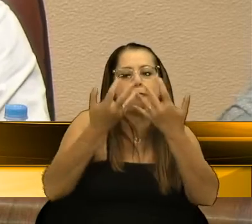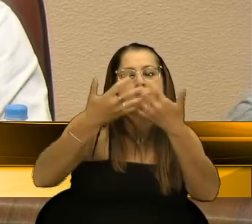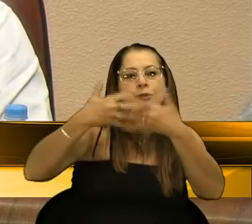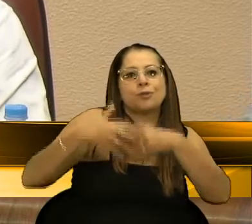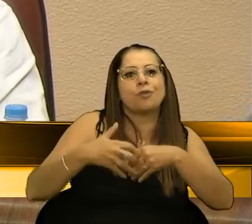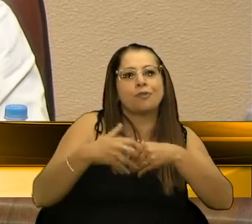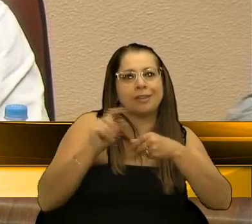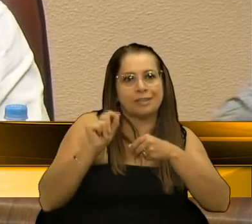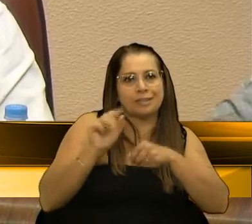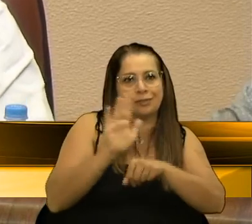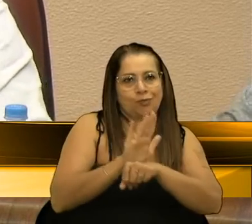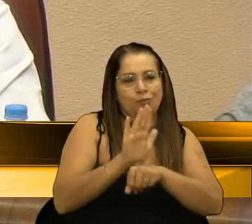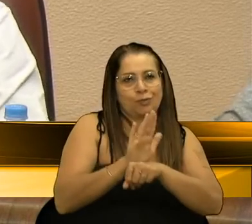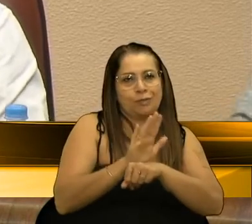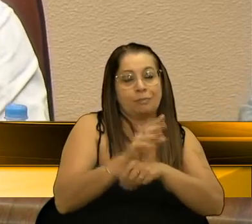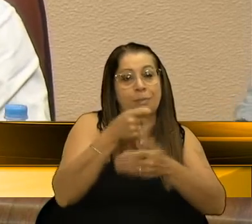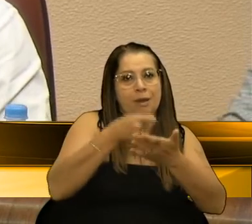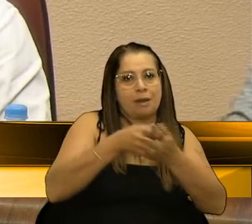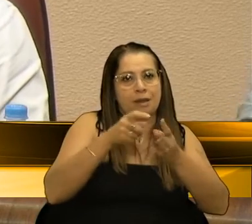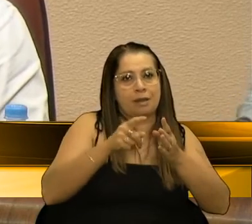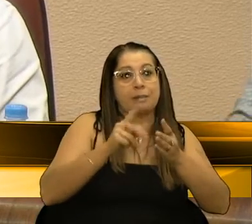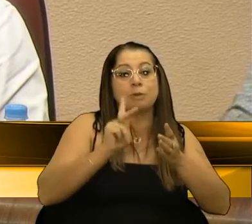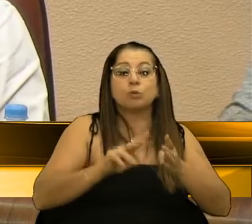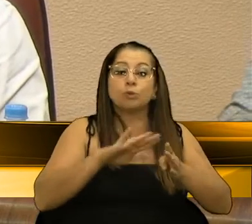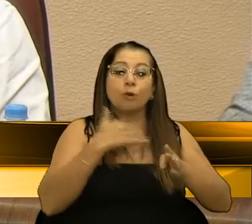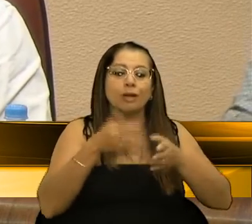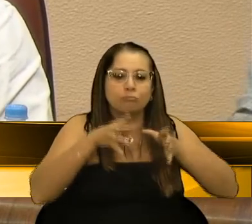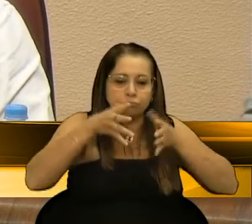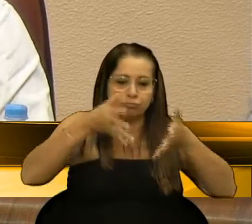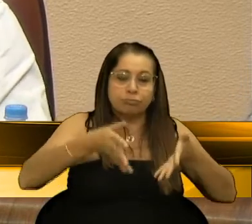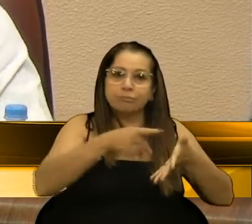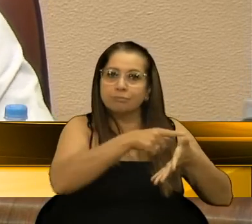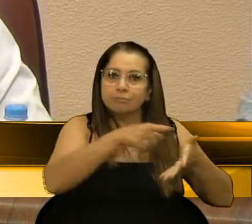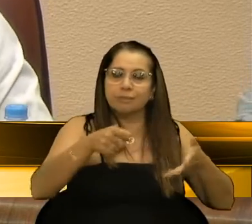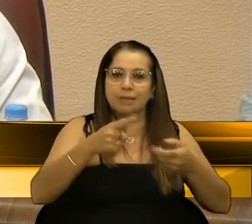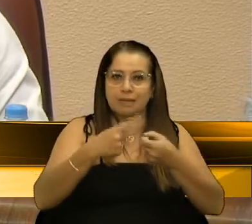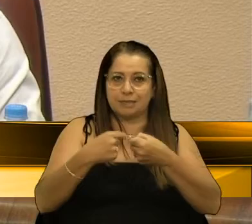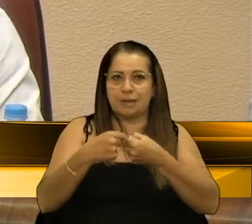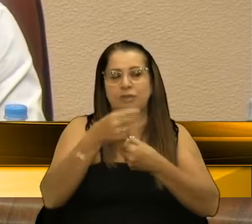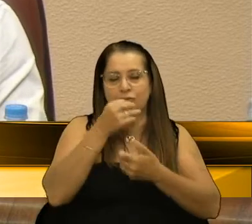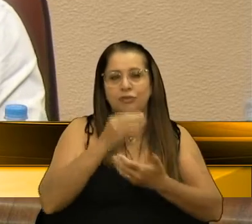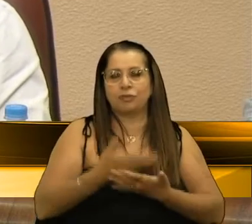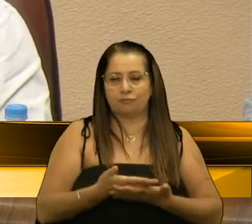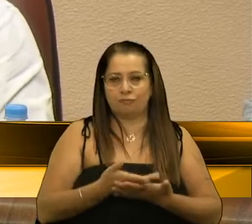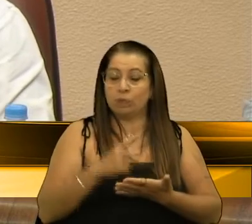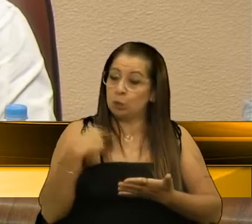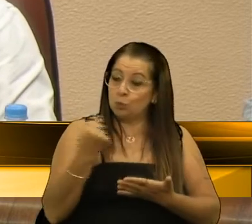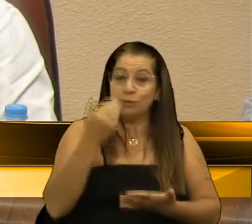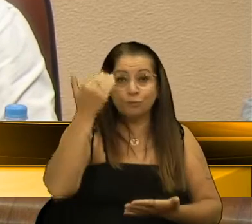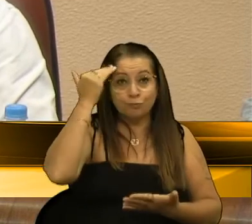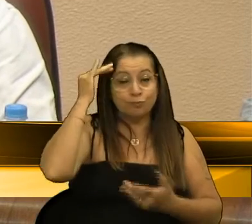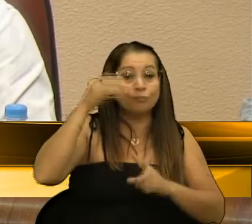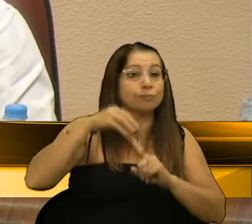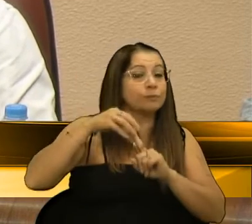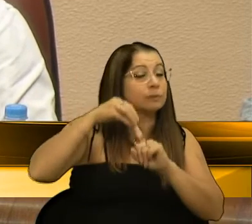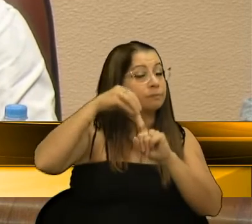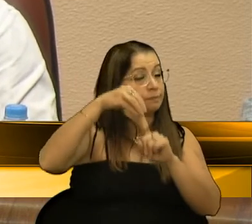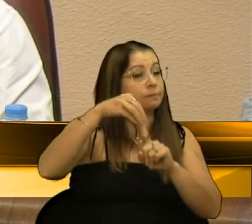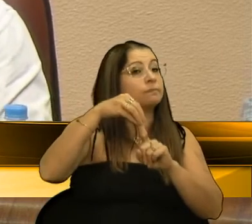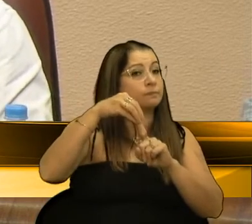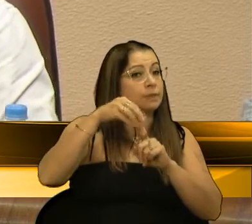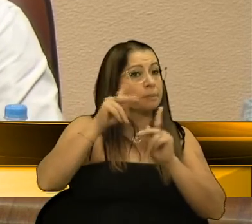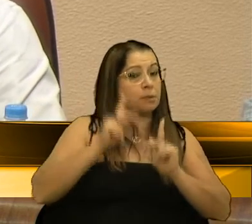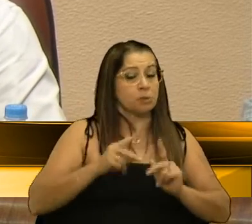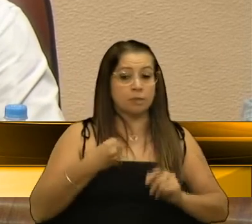auxílio funeral na nossa cidade de Caxias do Sul. E nós entendemos, principalmente daquelas pessoas que